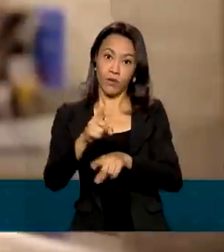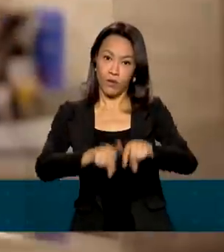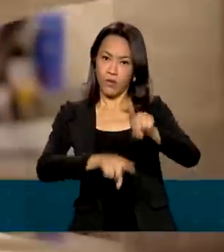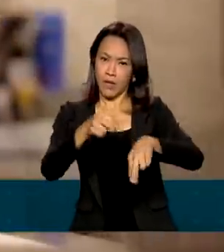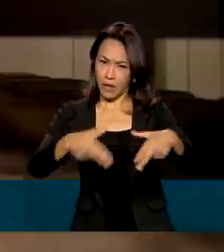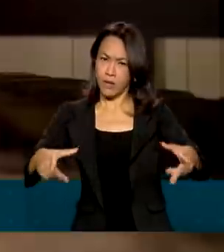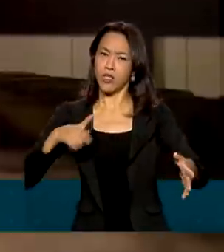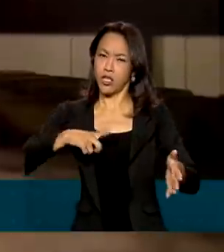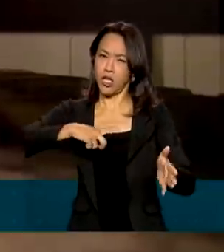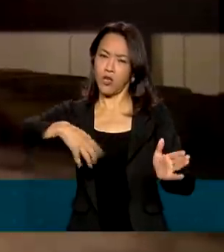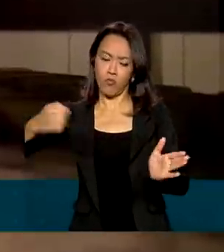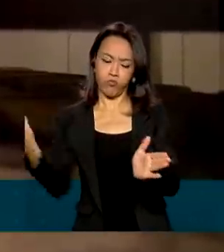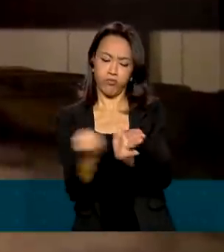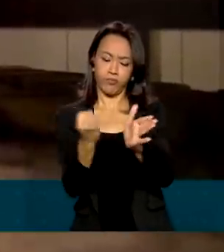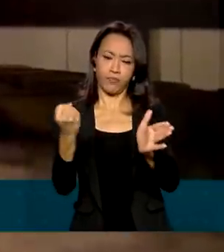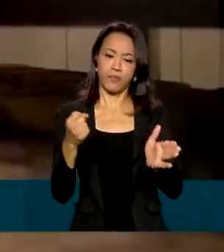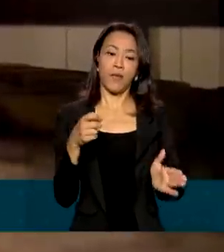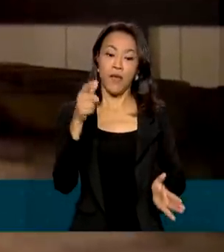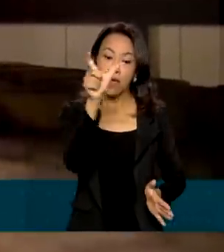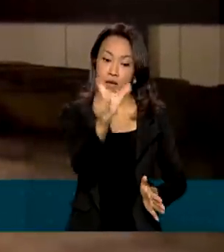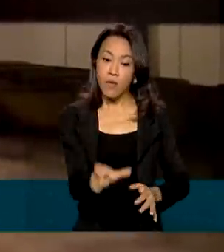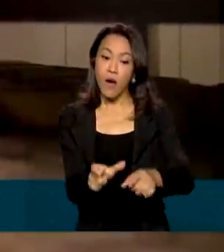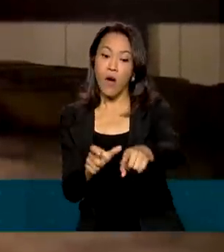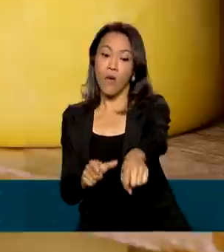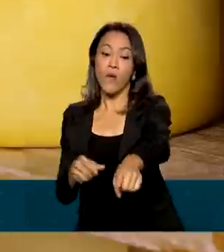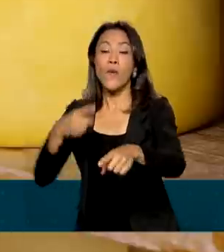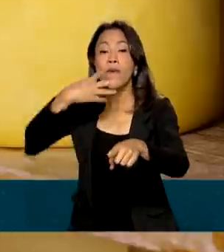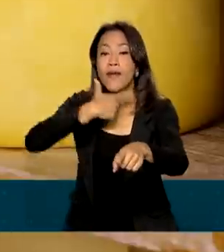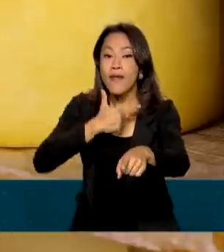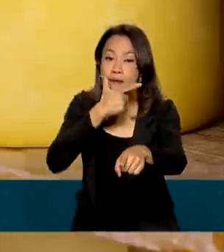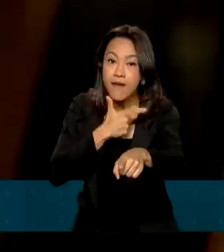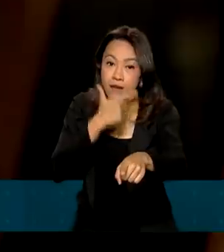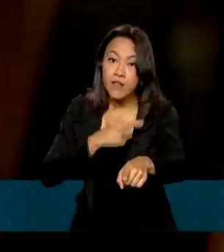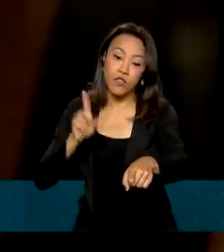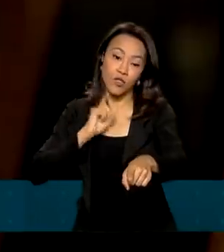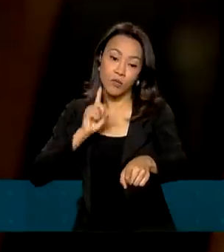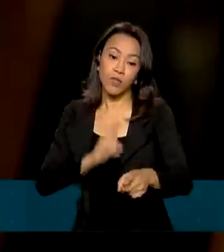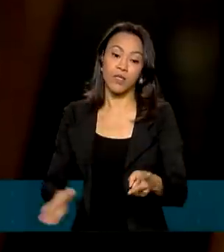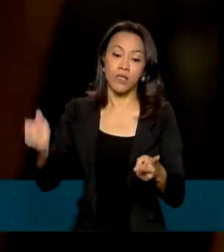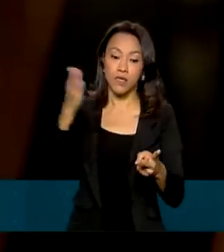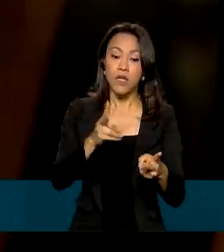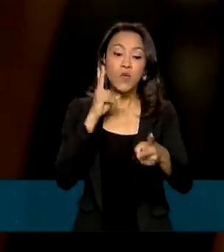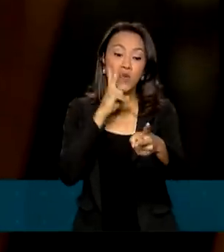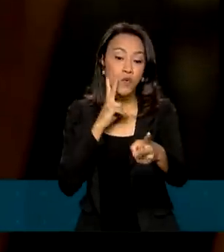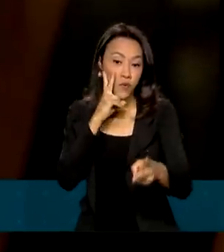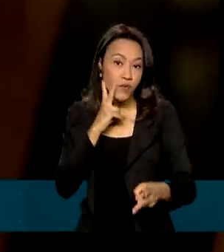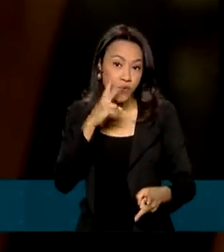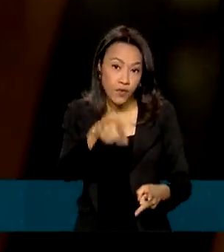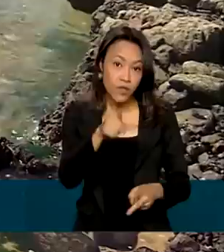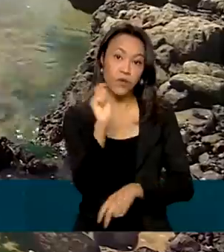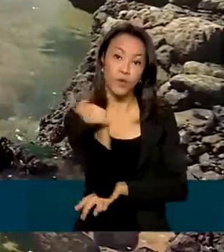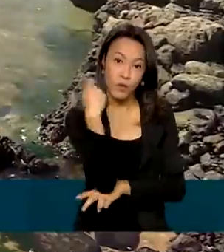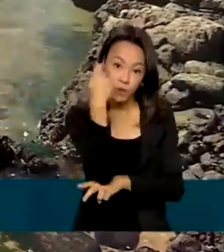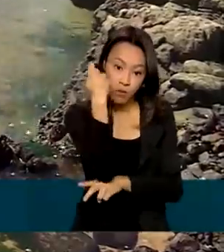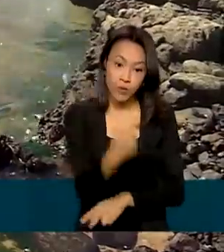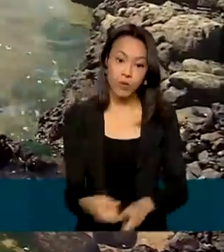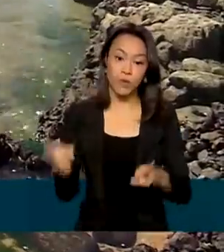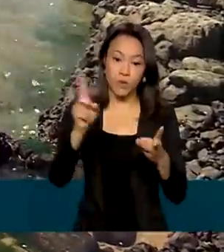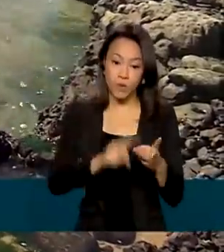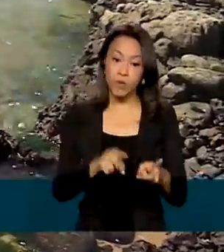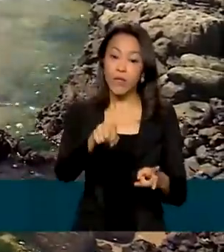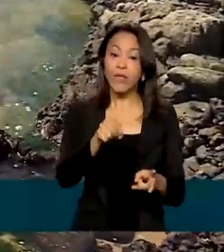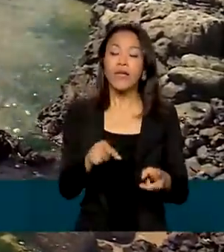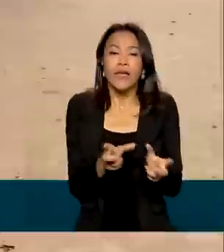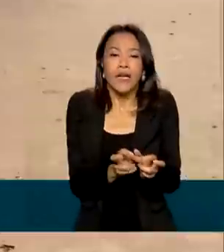registradas. É o caso do queijo canastra de Minas Gerais, do vinho do Vale do Vinhedo, no Rio Grande do Sul e do